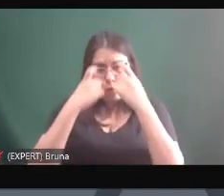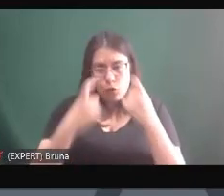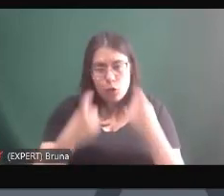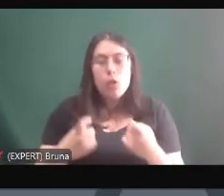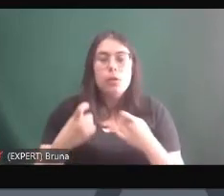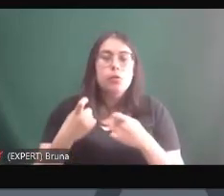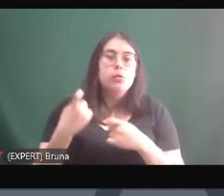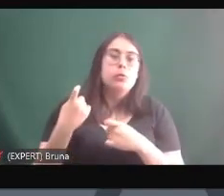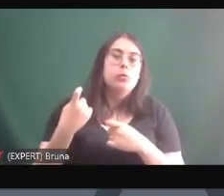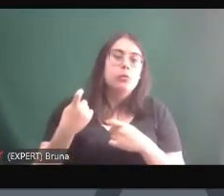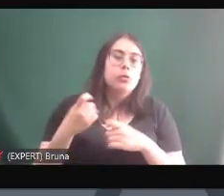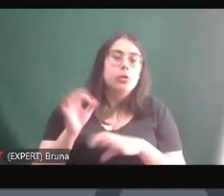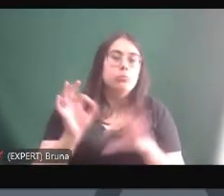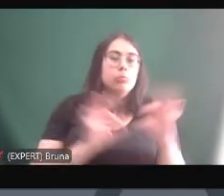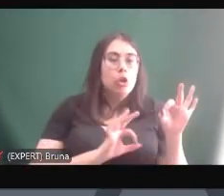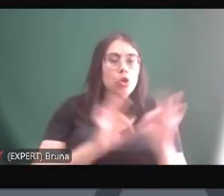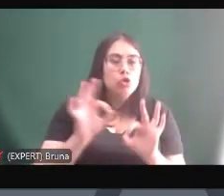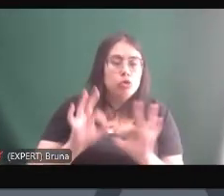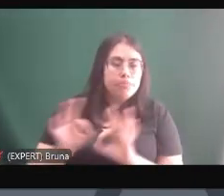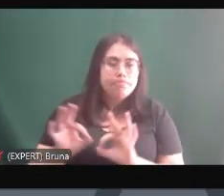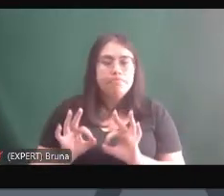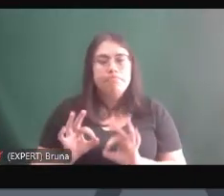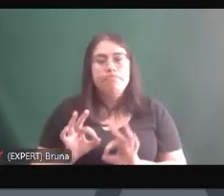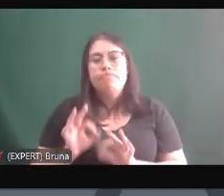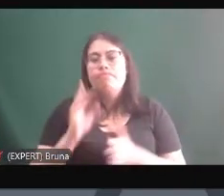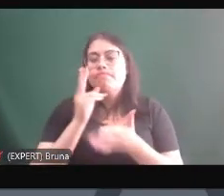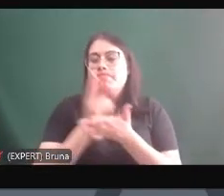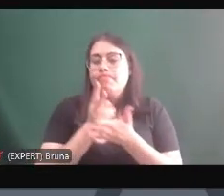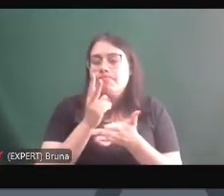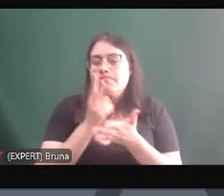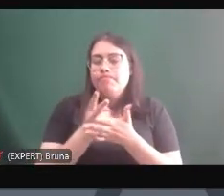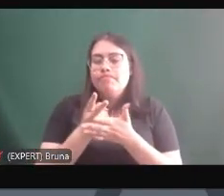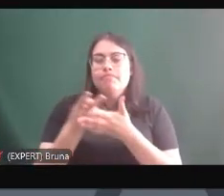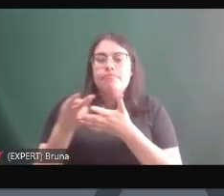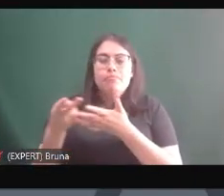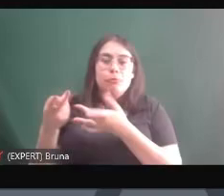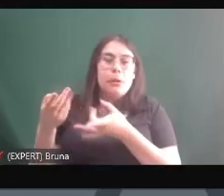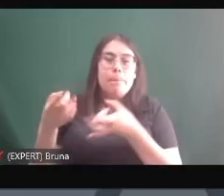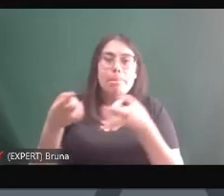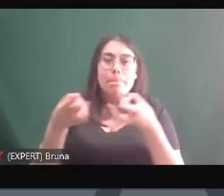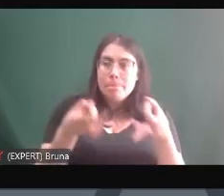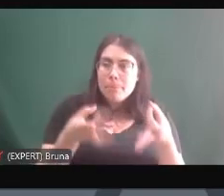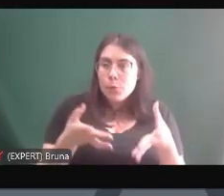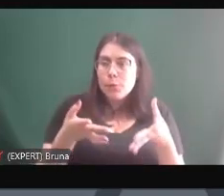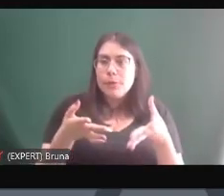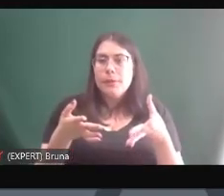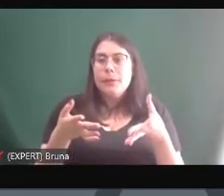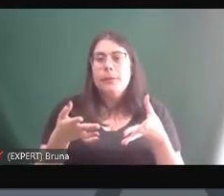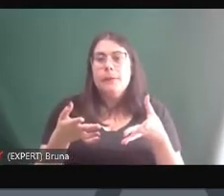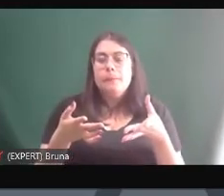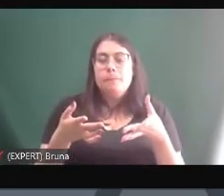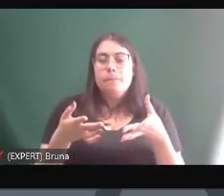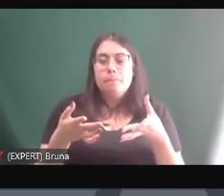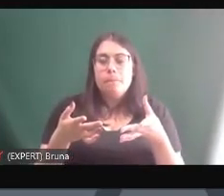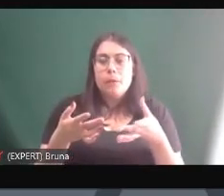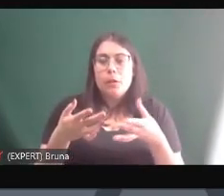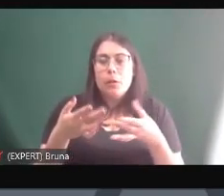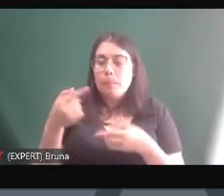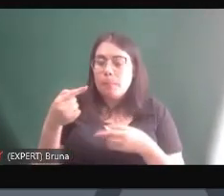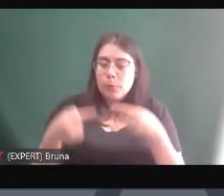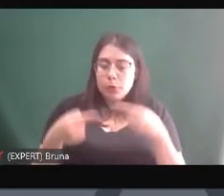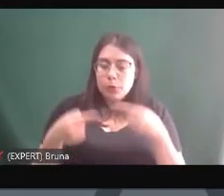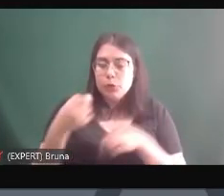de ordem então isso sempre foi deixado de lado a expectativa é que pelas políticas sociais